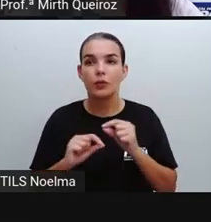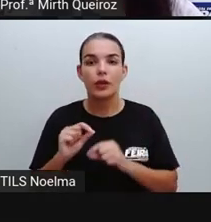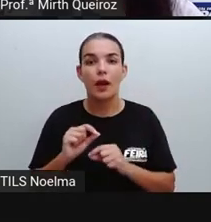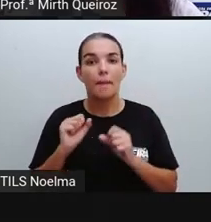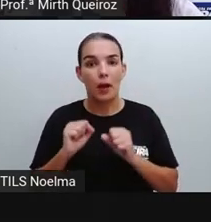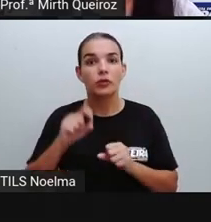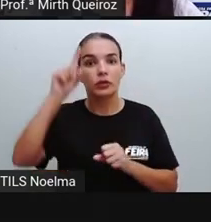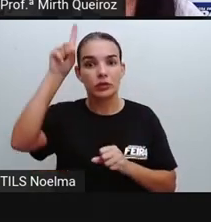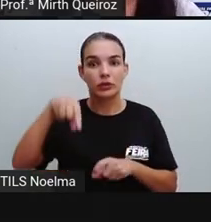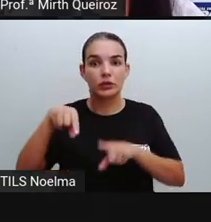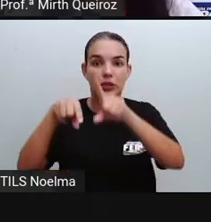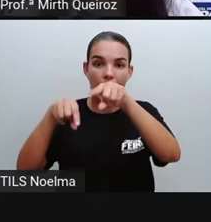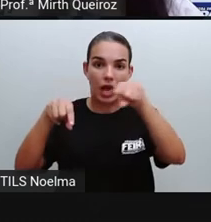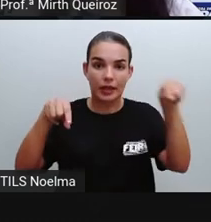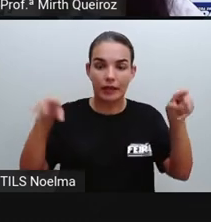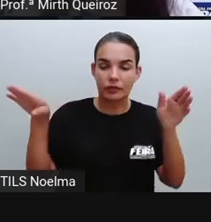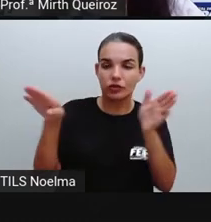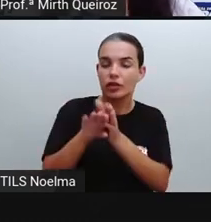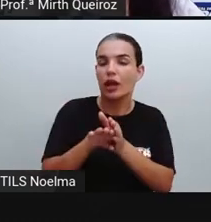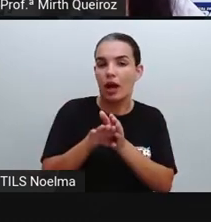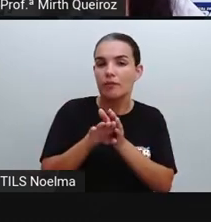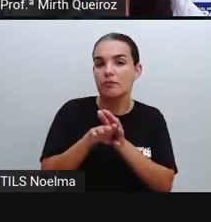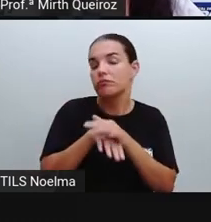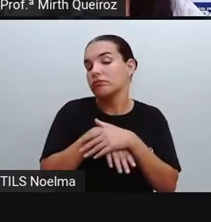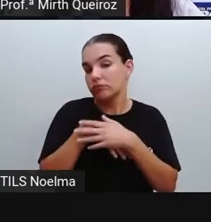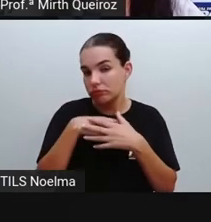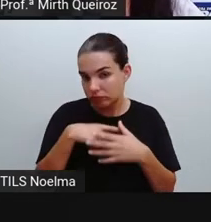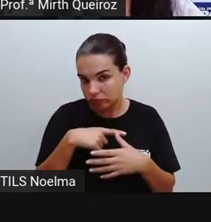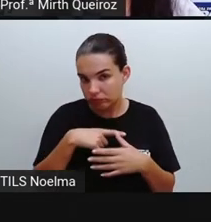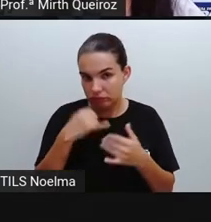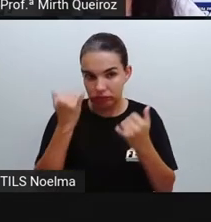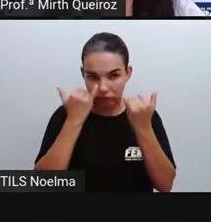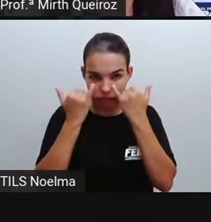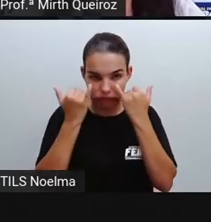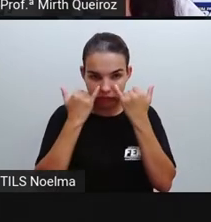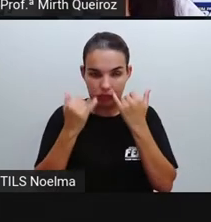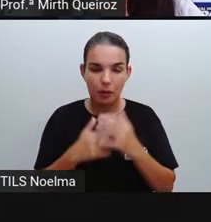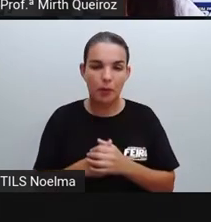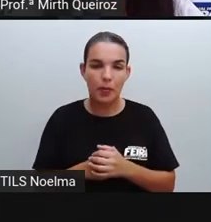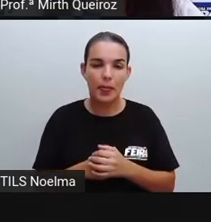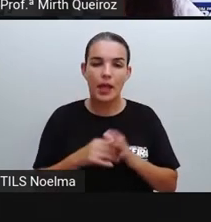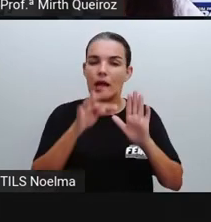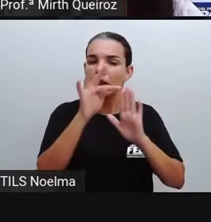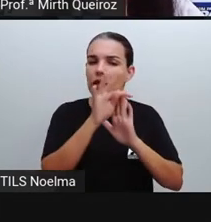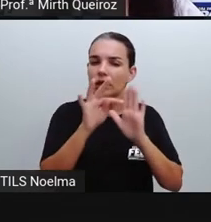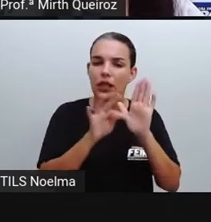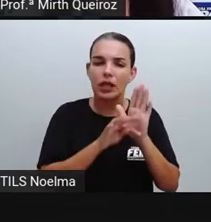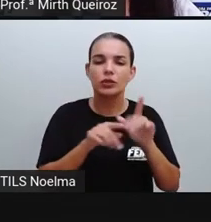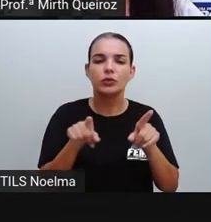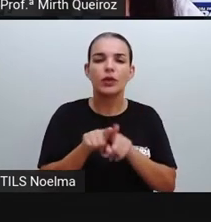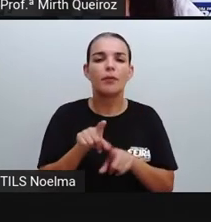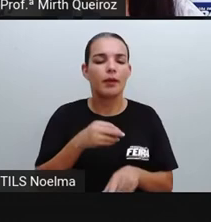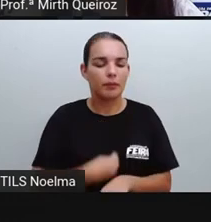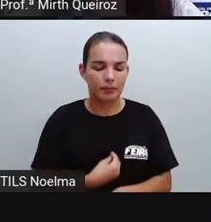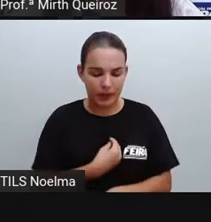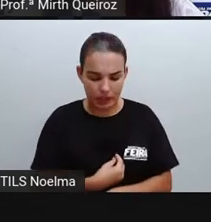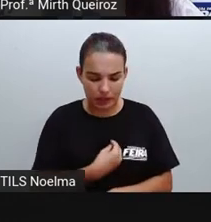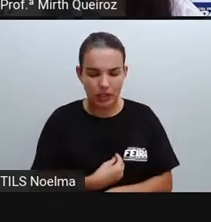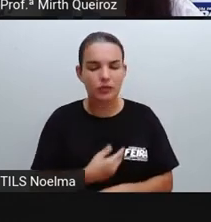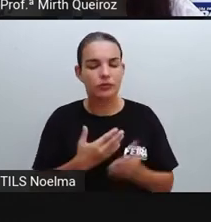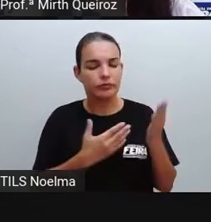gráficos, né? Que é um tipo de infográfico. Os textos também vão estar presentes nos